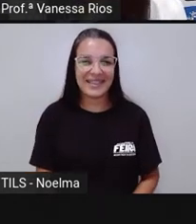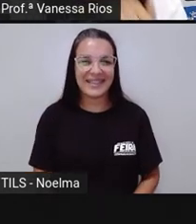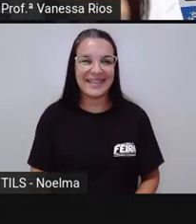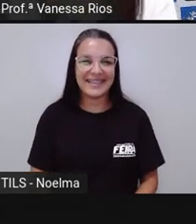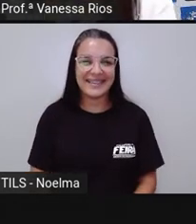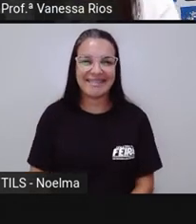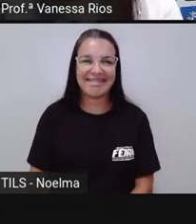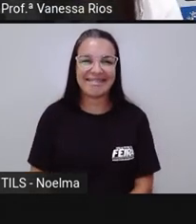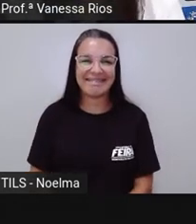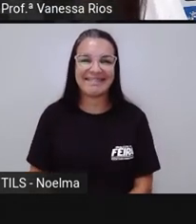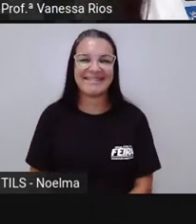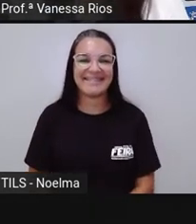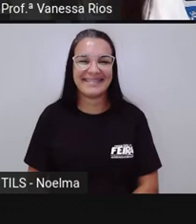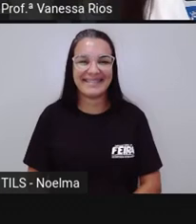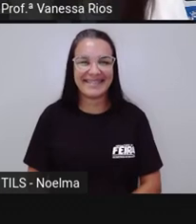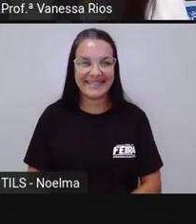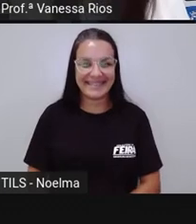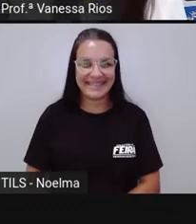Deixa eu botar.